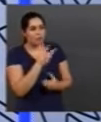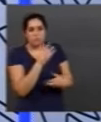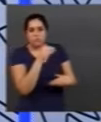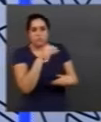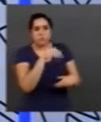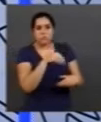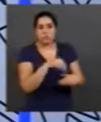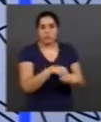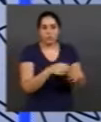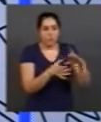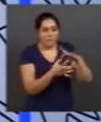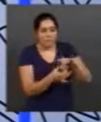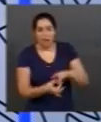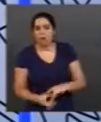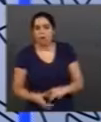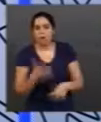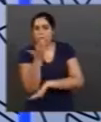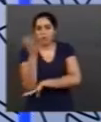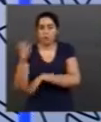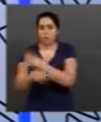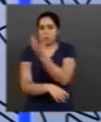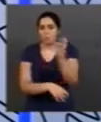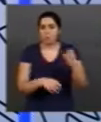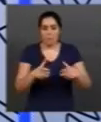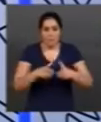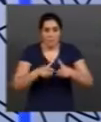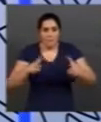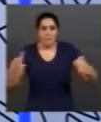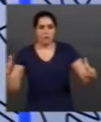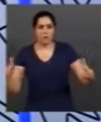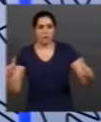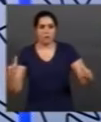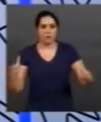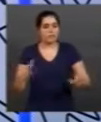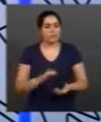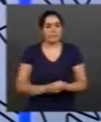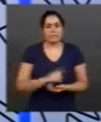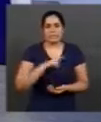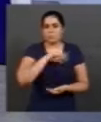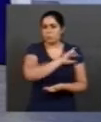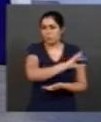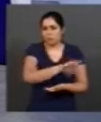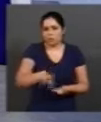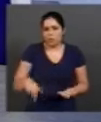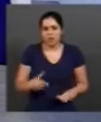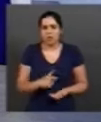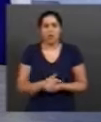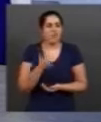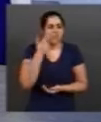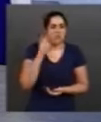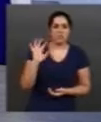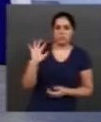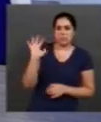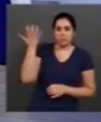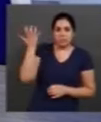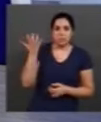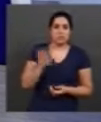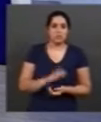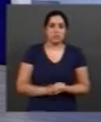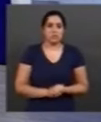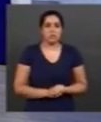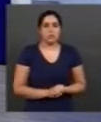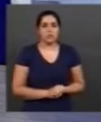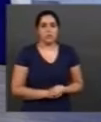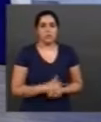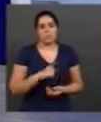de um contexto ambiental que é muito mais amplo, mais complexo, que envolve, então, as questões climáticas, né? E da educação